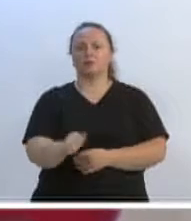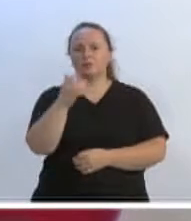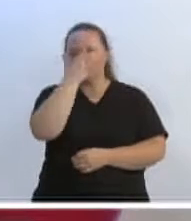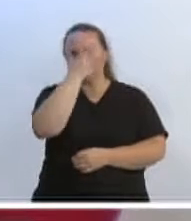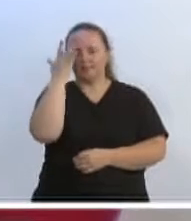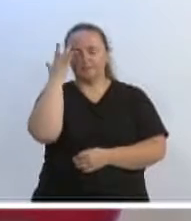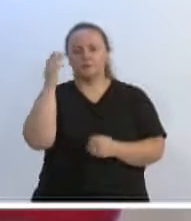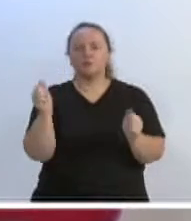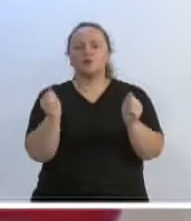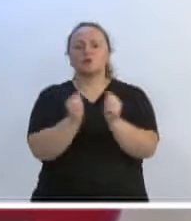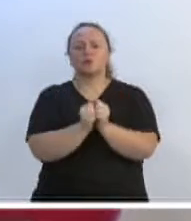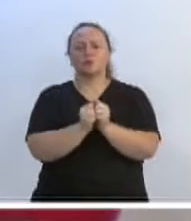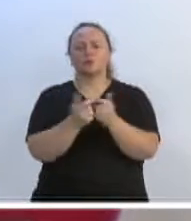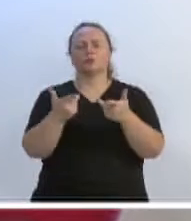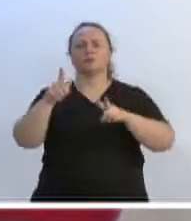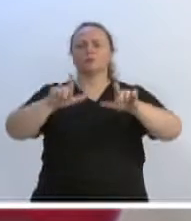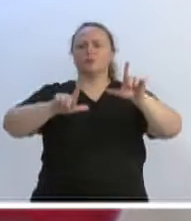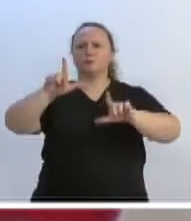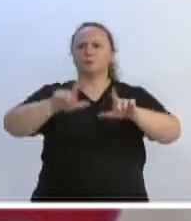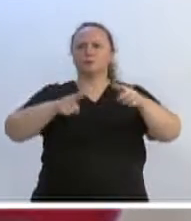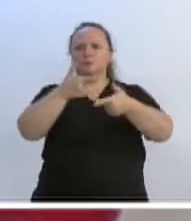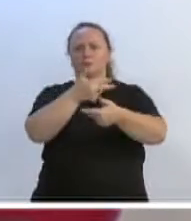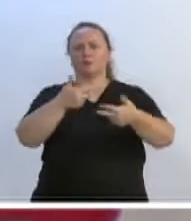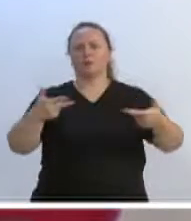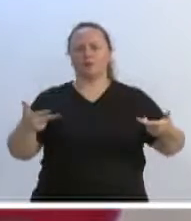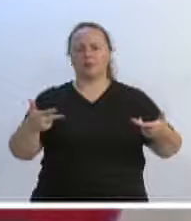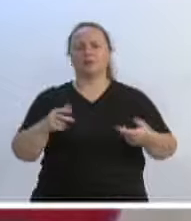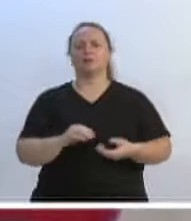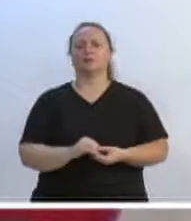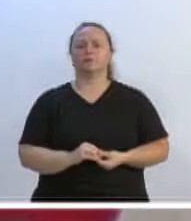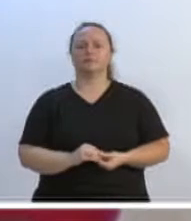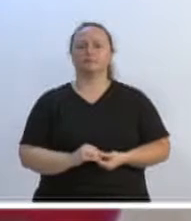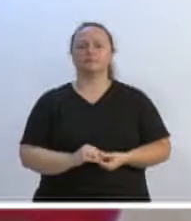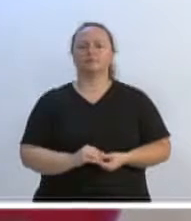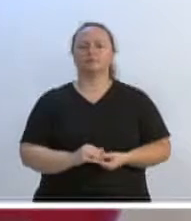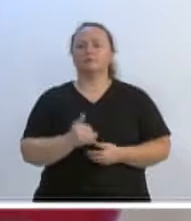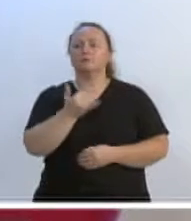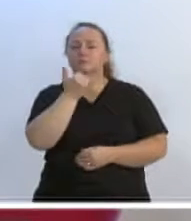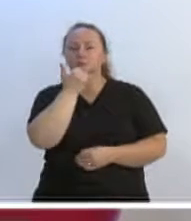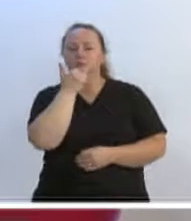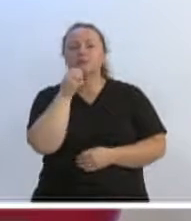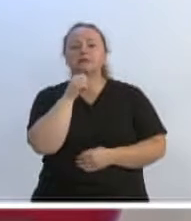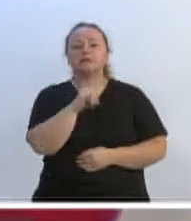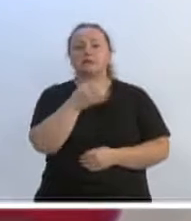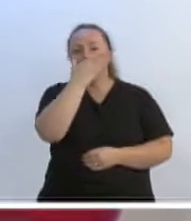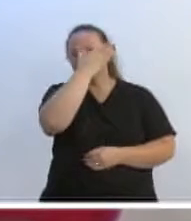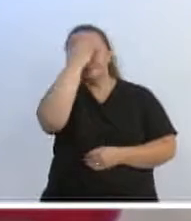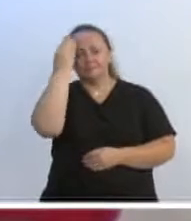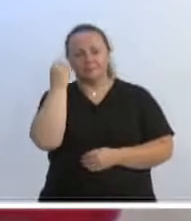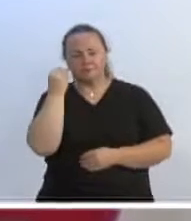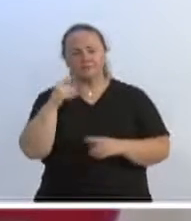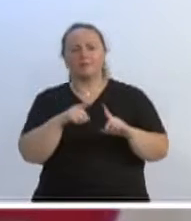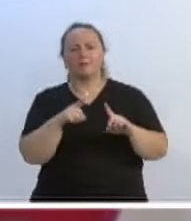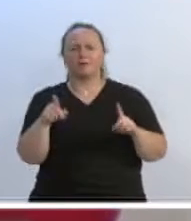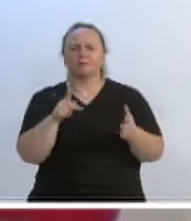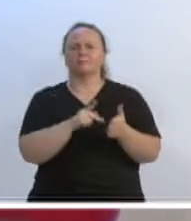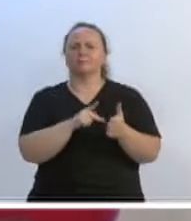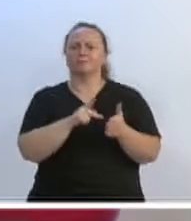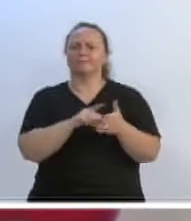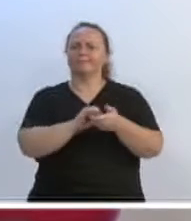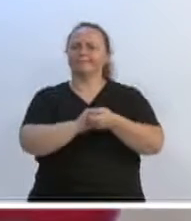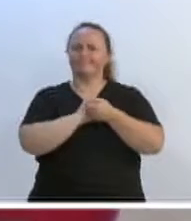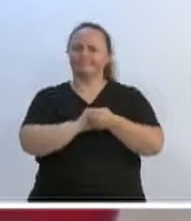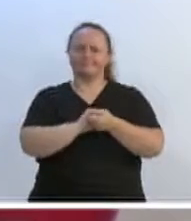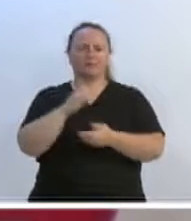comunicação. Peço desculpa se vou esquecer de alguns, mas quero parabenizar as